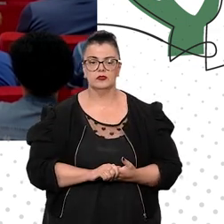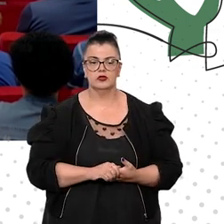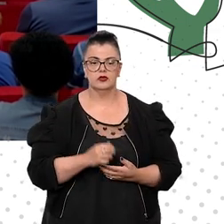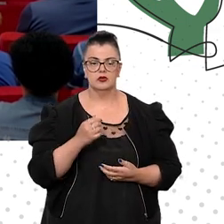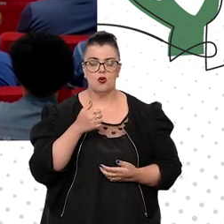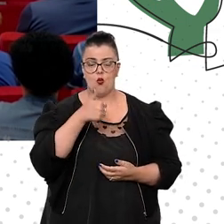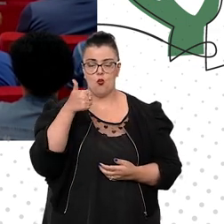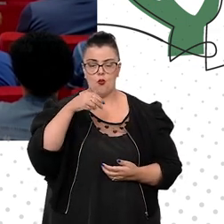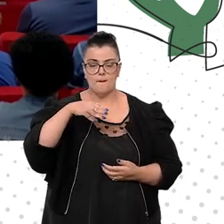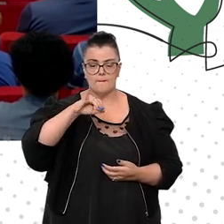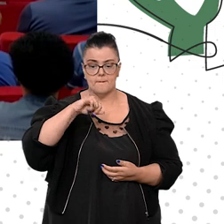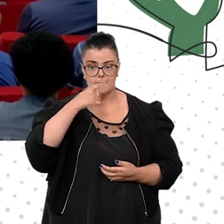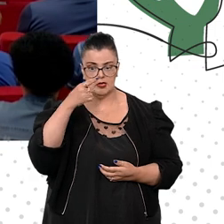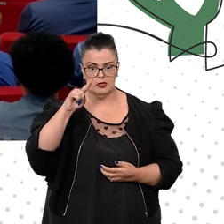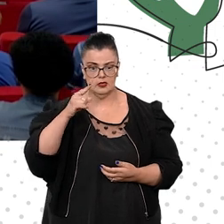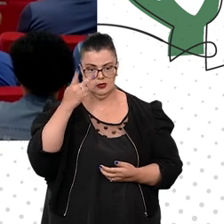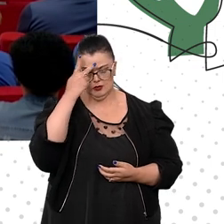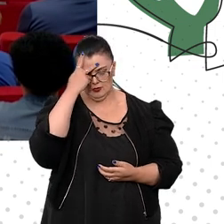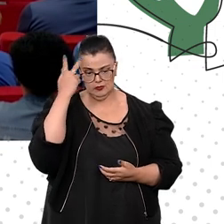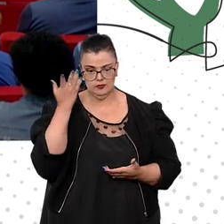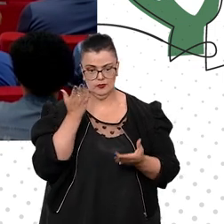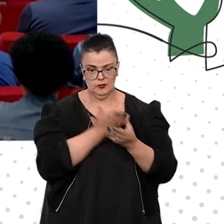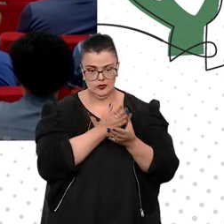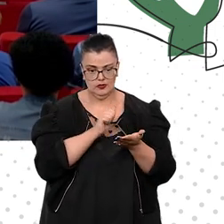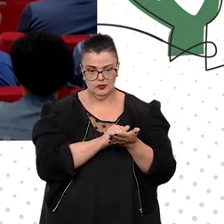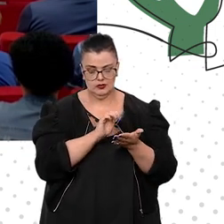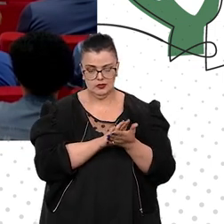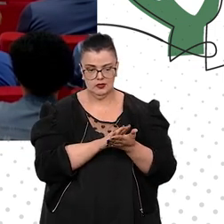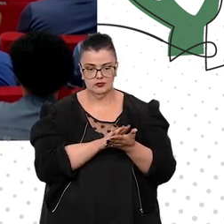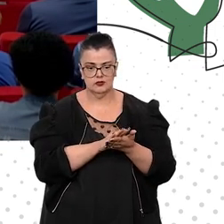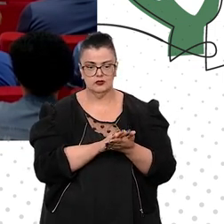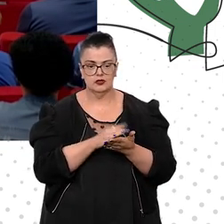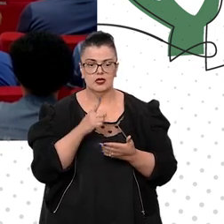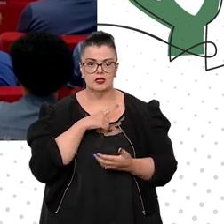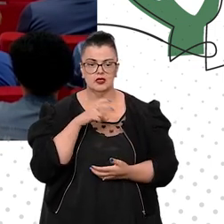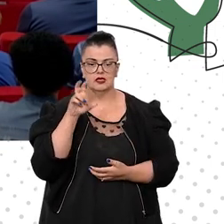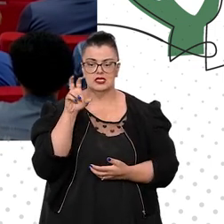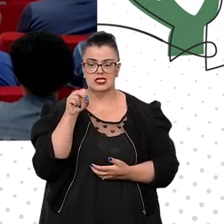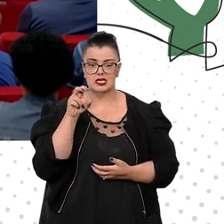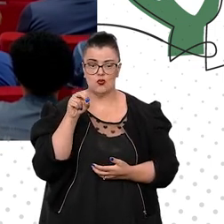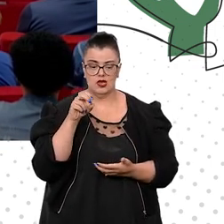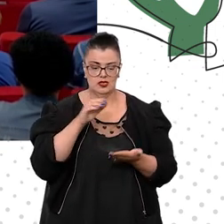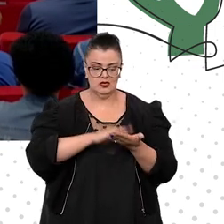processos, vamos lembrar que existem processos com 50 volumes.